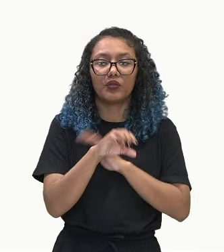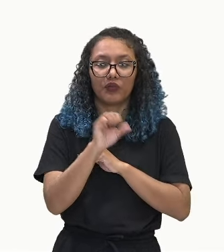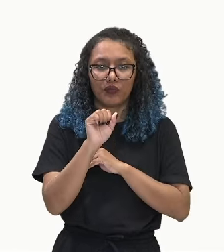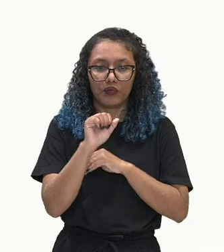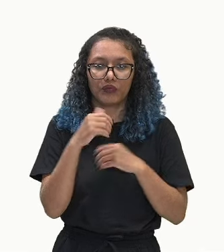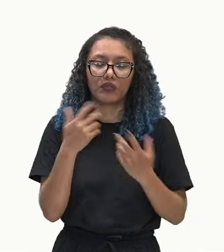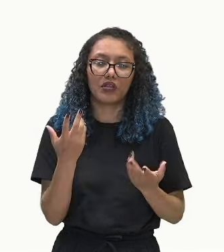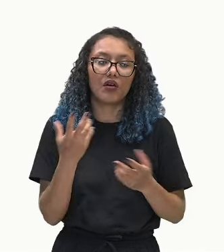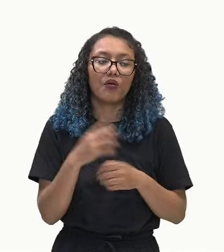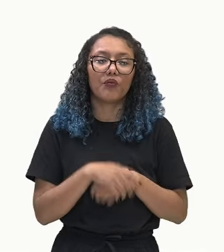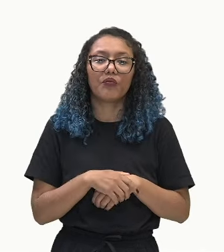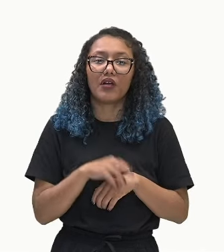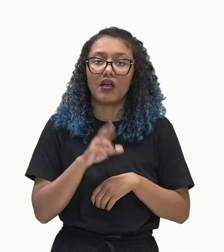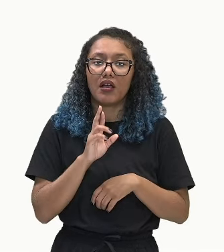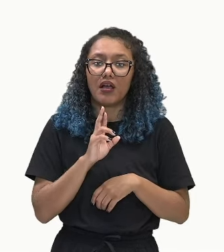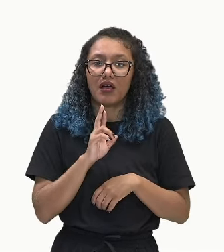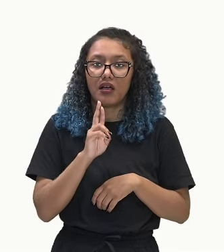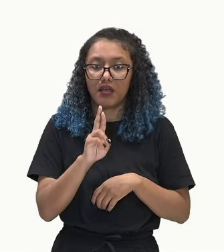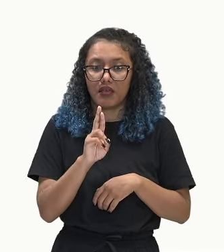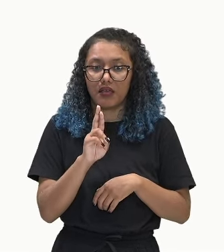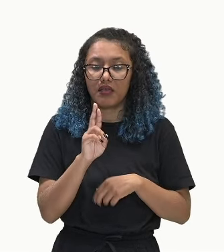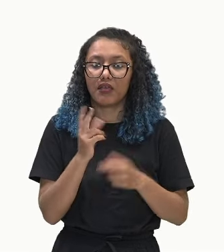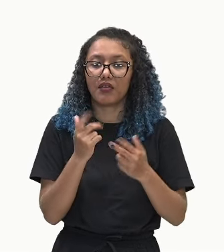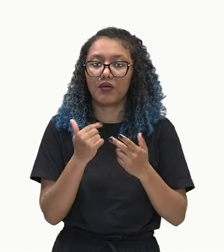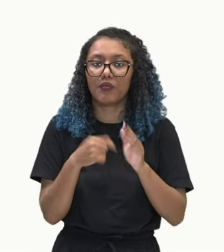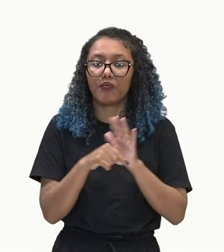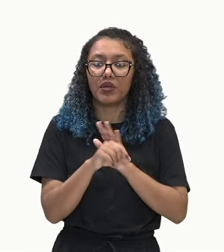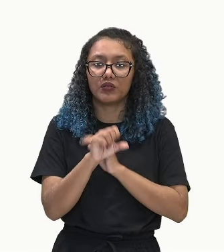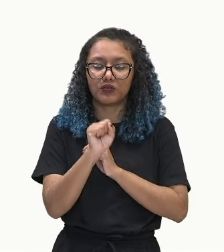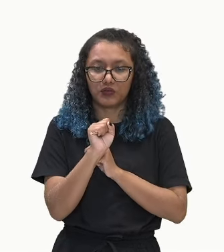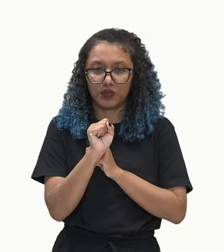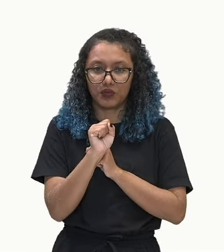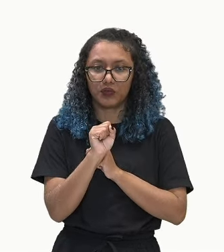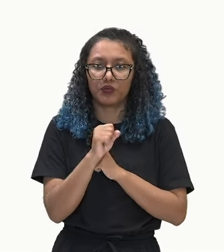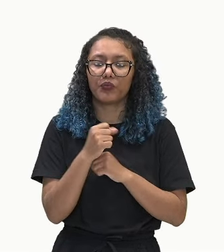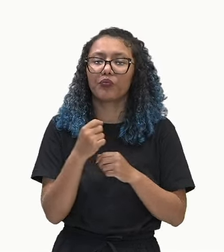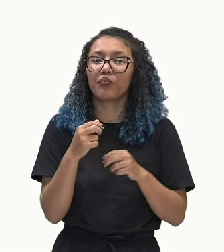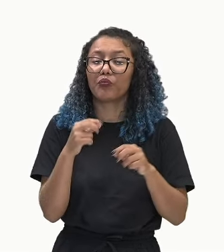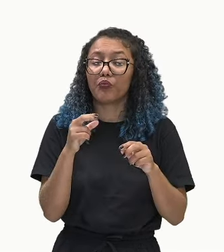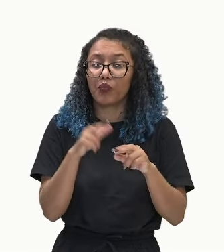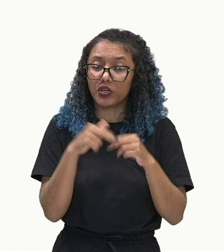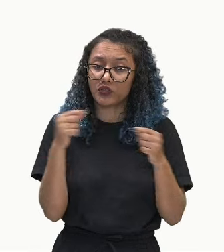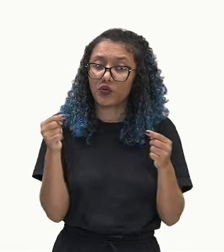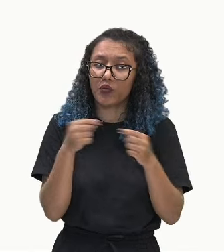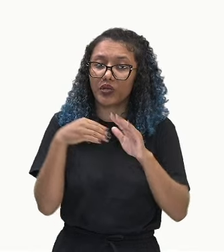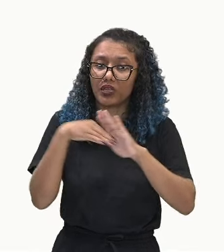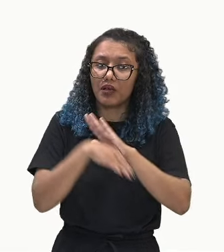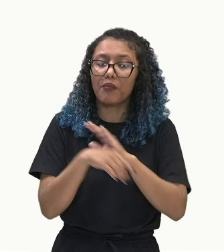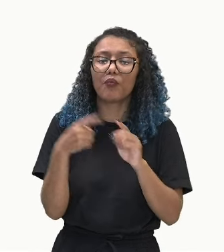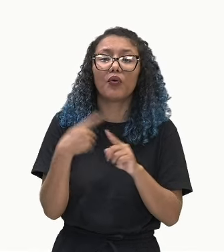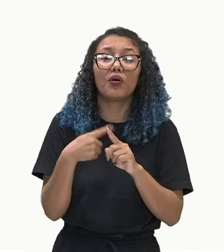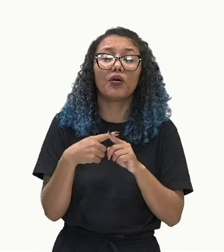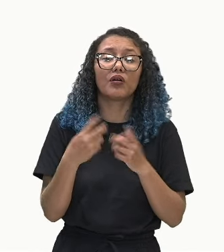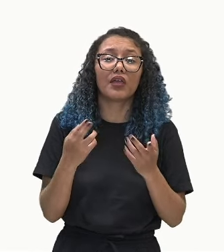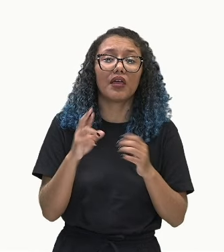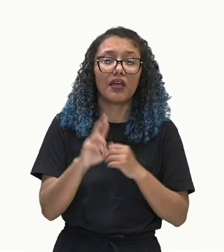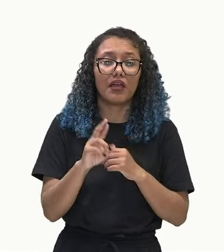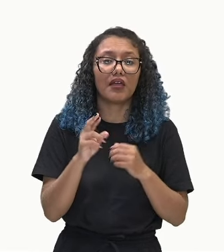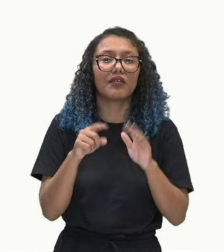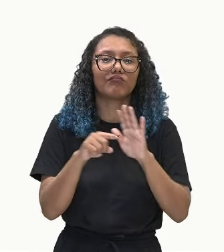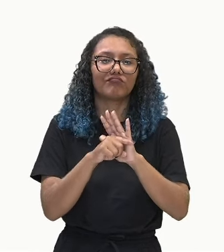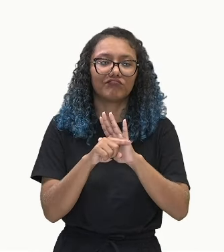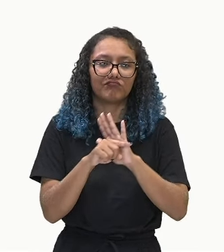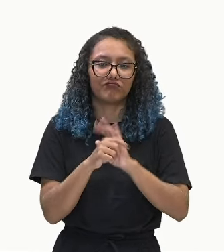Por isso, é uma PA decrescente. Porque a sua razão é negativa. Vejam esse outro exemplo aqui.